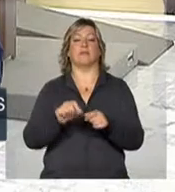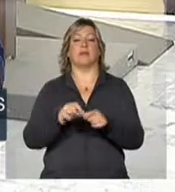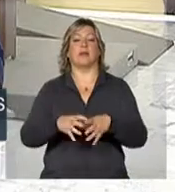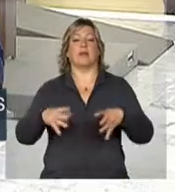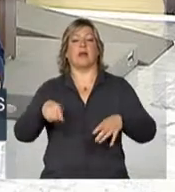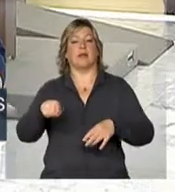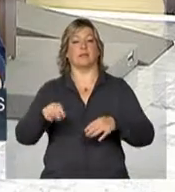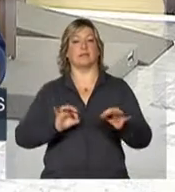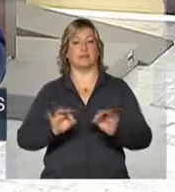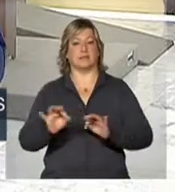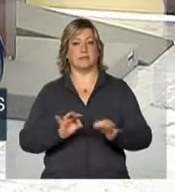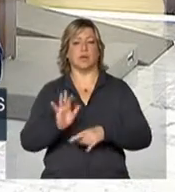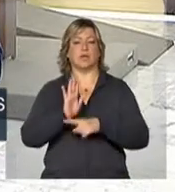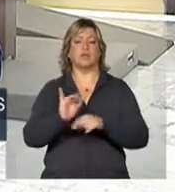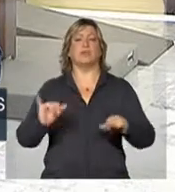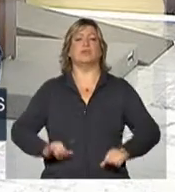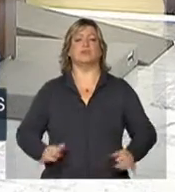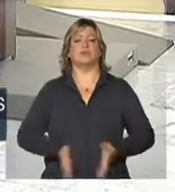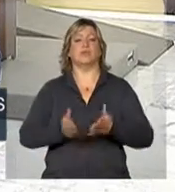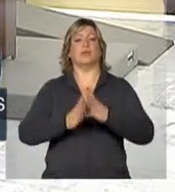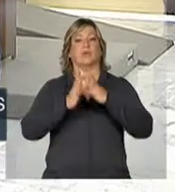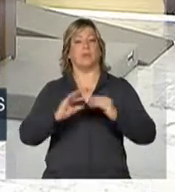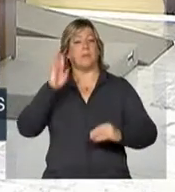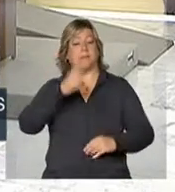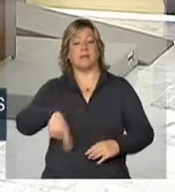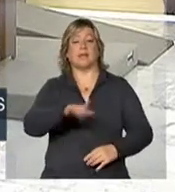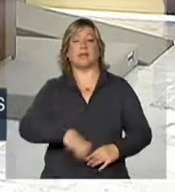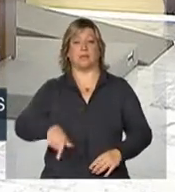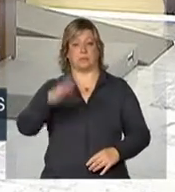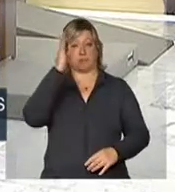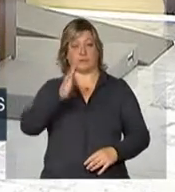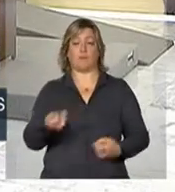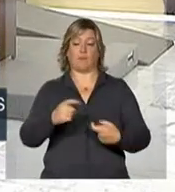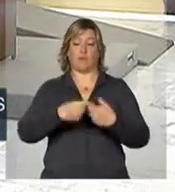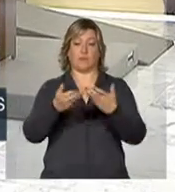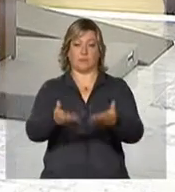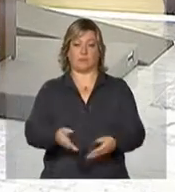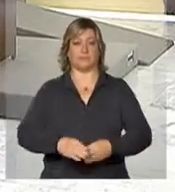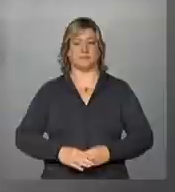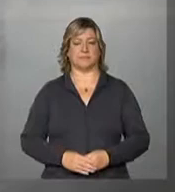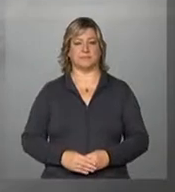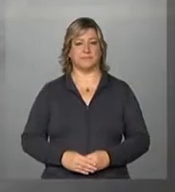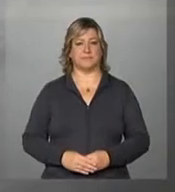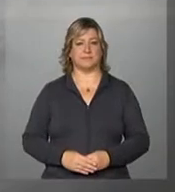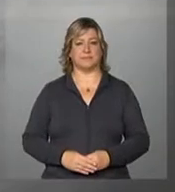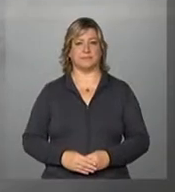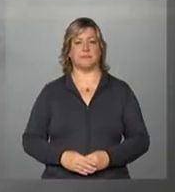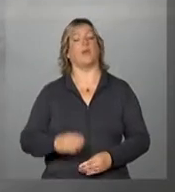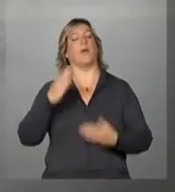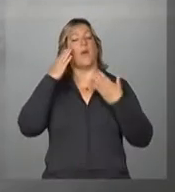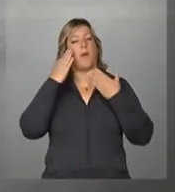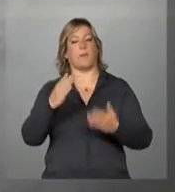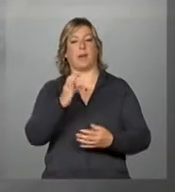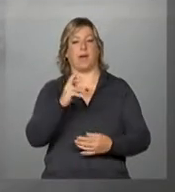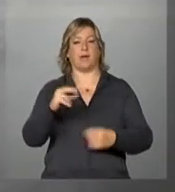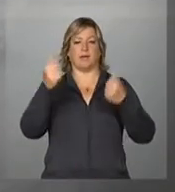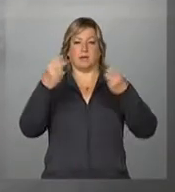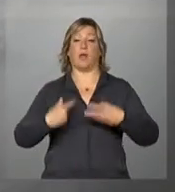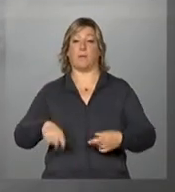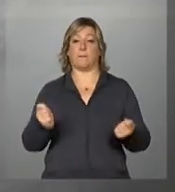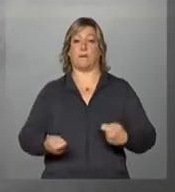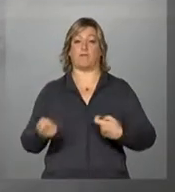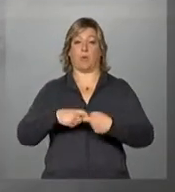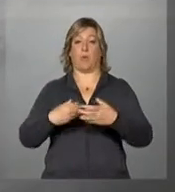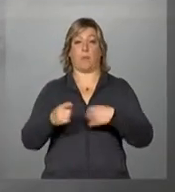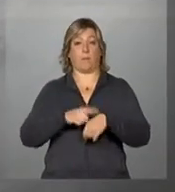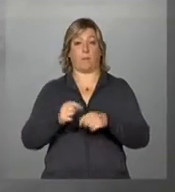erradicar a pobreza, especialmente dessas crianças do Brasil. Voltamos ao estúdio. Obrigada, Carolina. E nós podemos